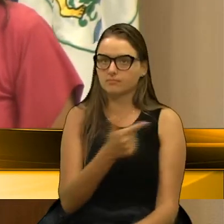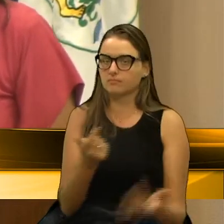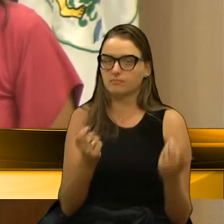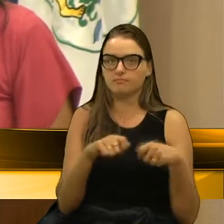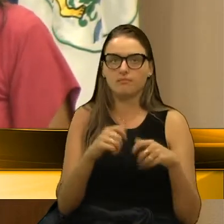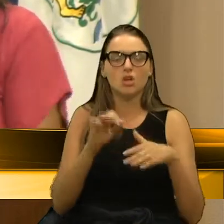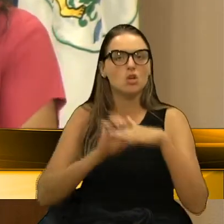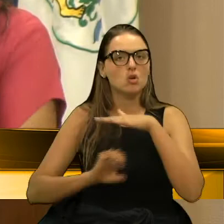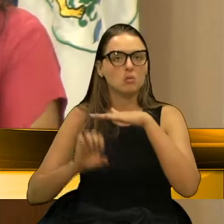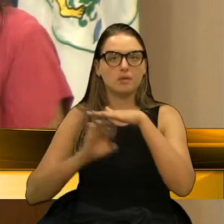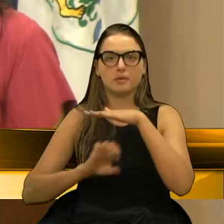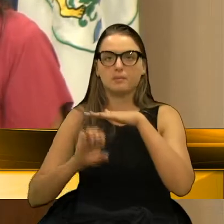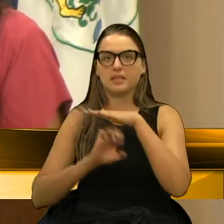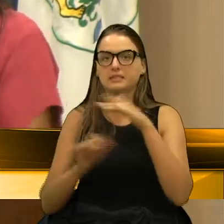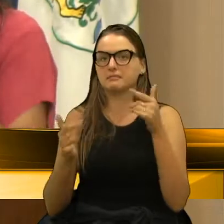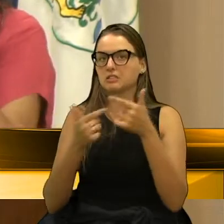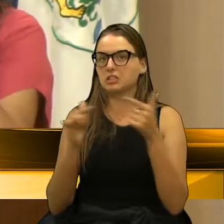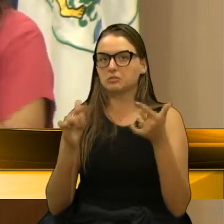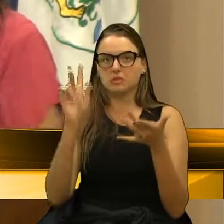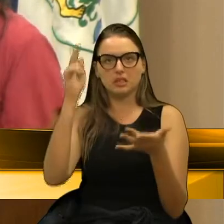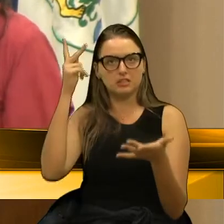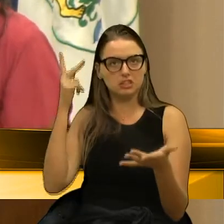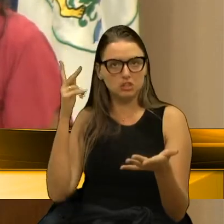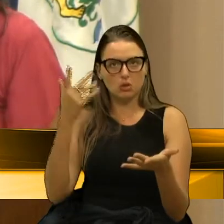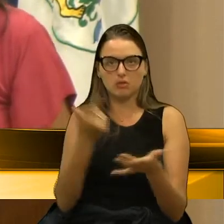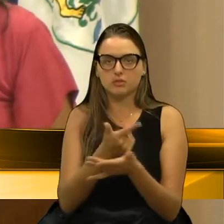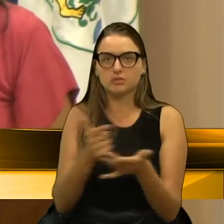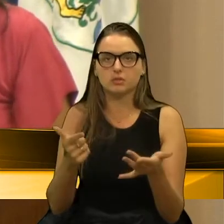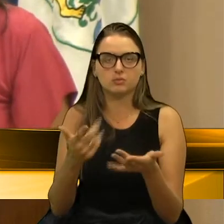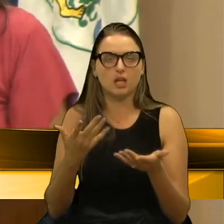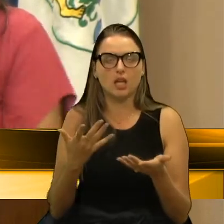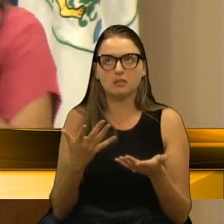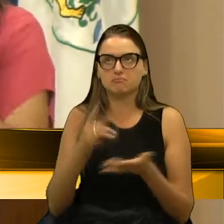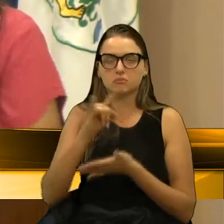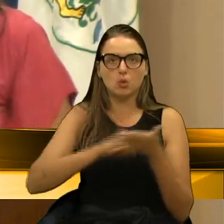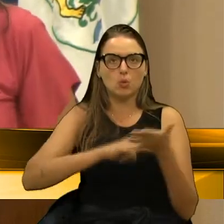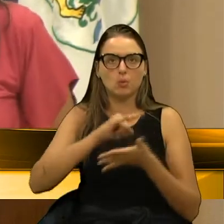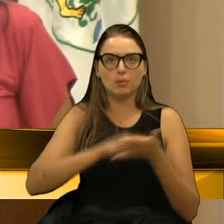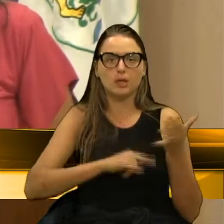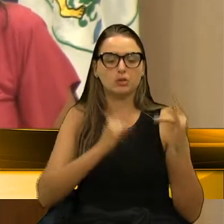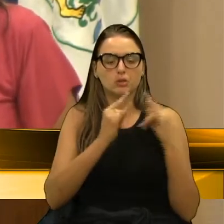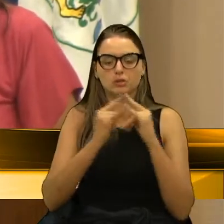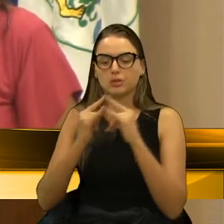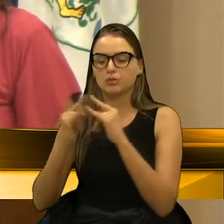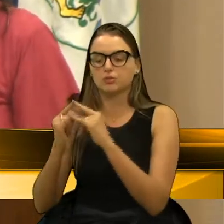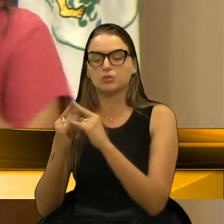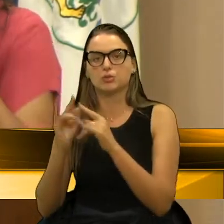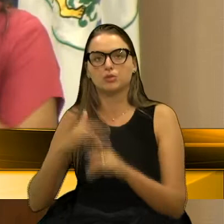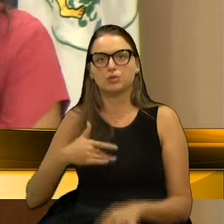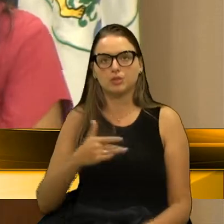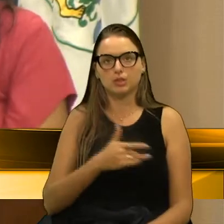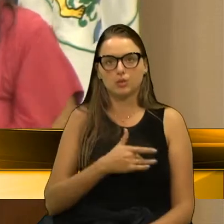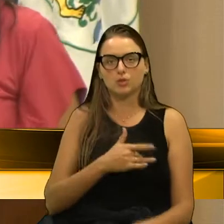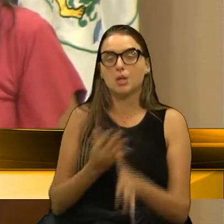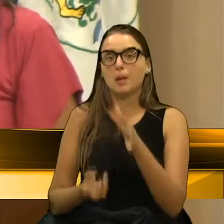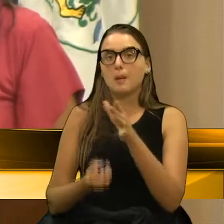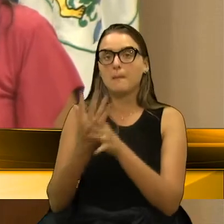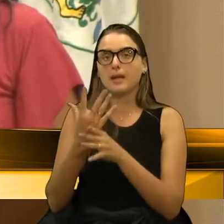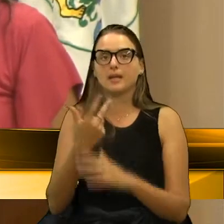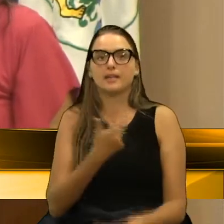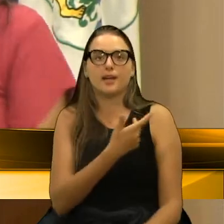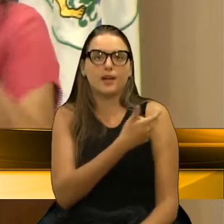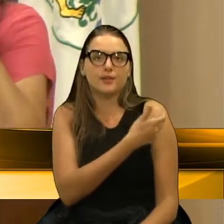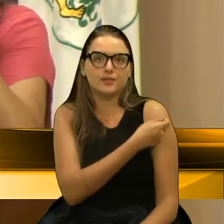empresa que não tem histórico e não tem registro das entidades de saúde no Brasil para produzir vacina,